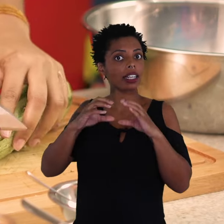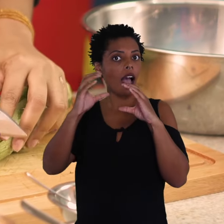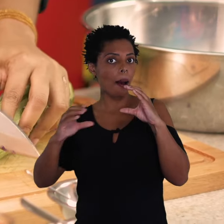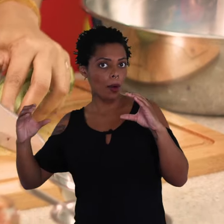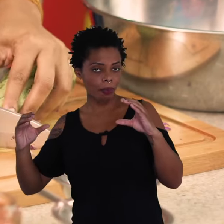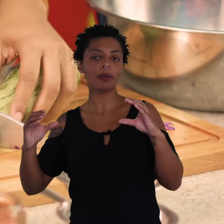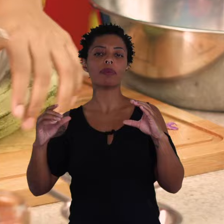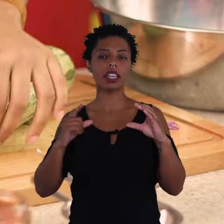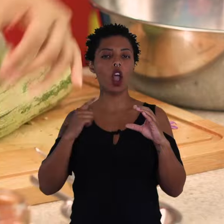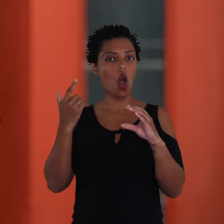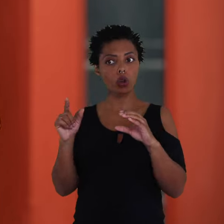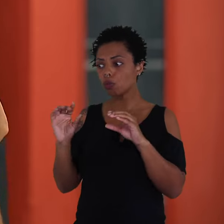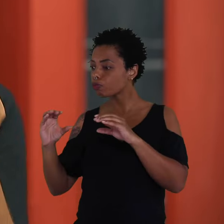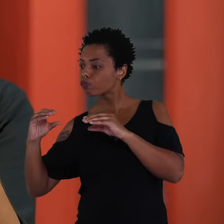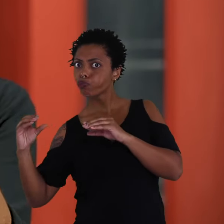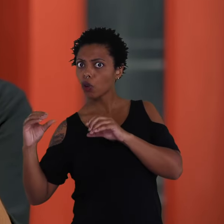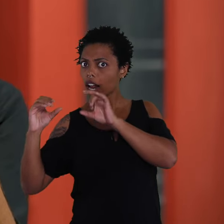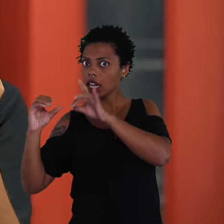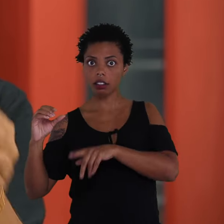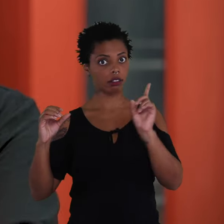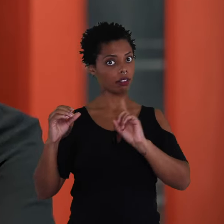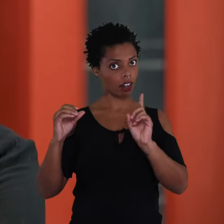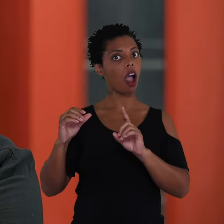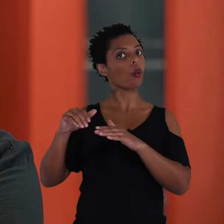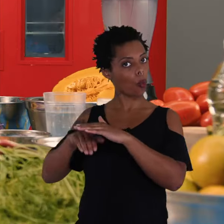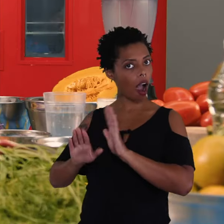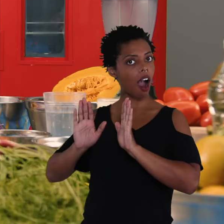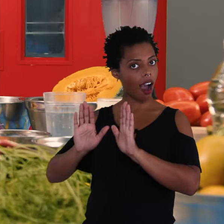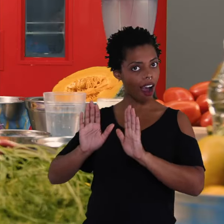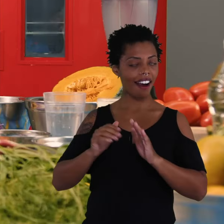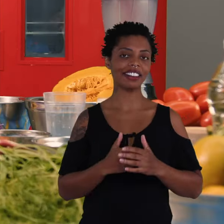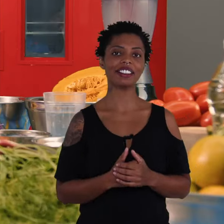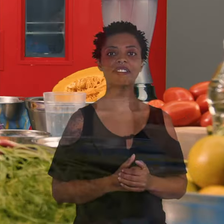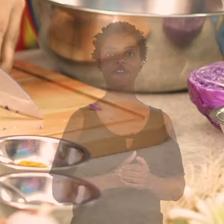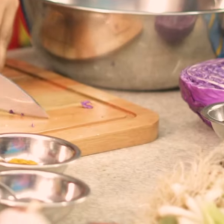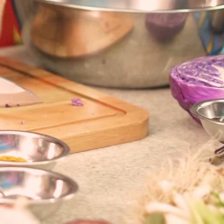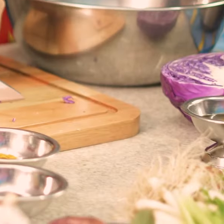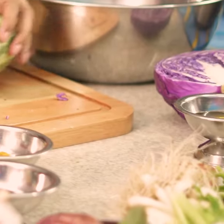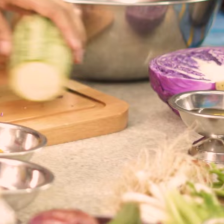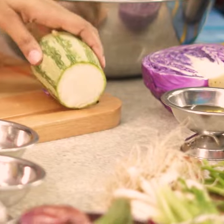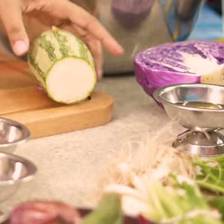hora da gente trabalhar com a abobrinha. Outro fundinho que a gente não vai jogar fora, a gente vai deixar aqui.